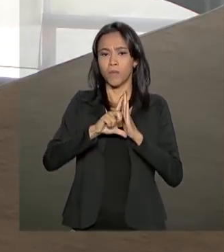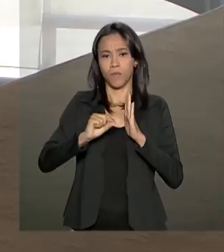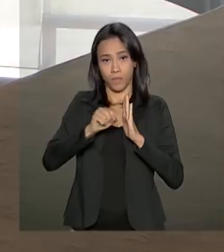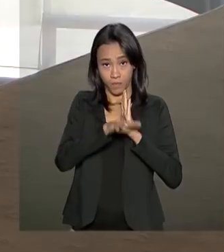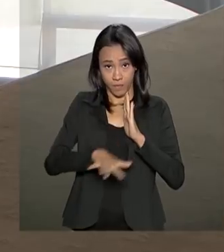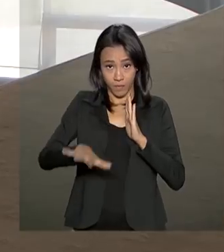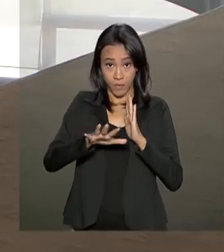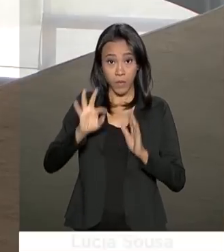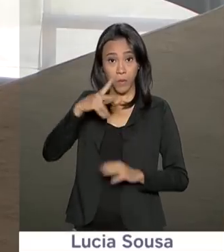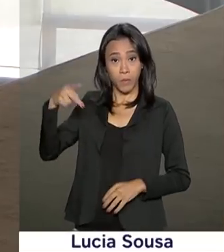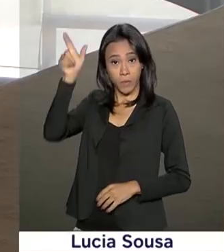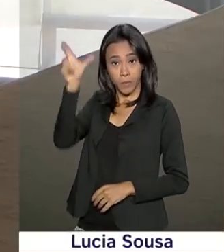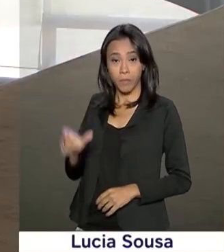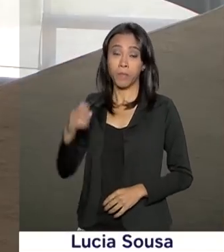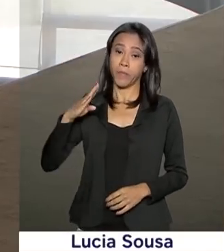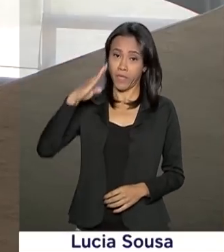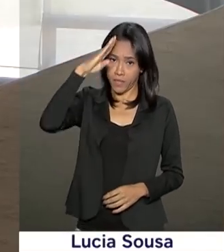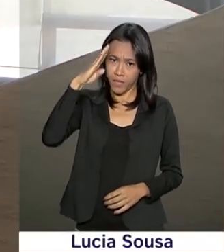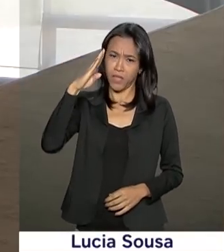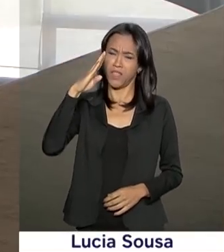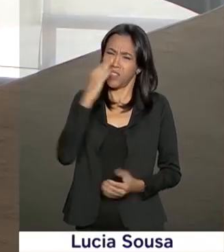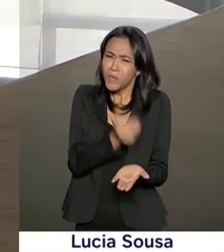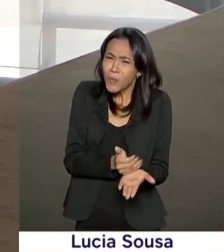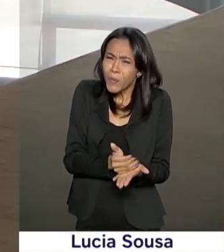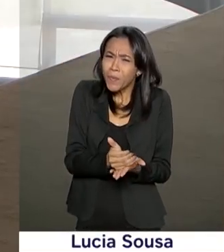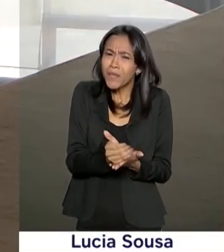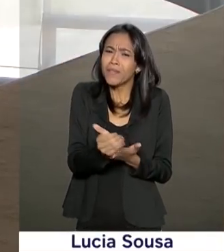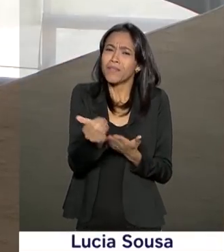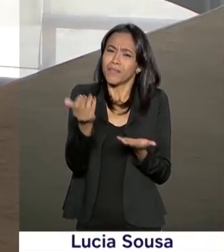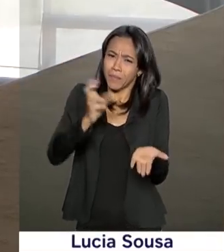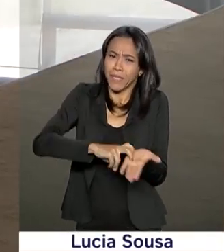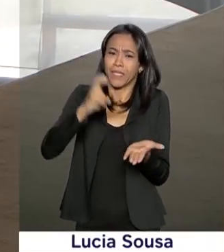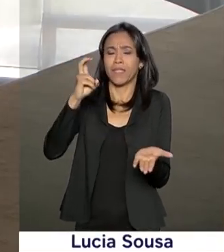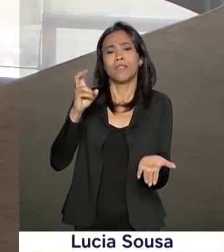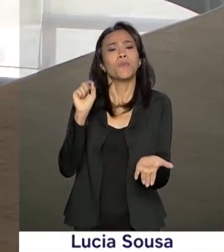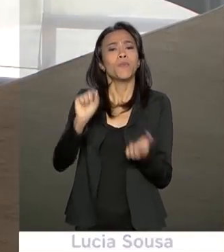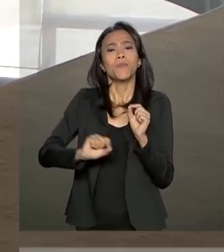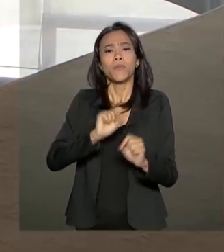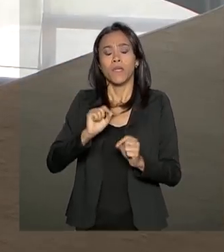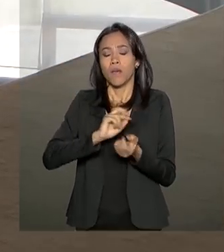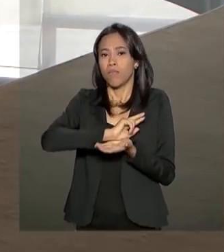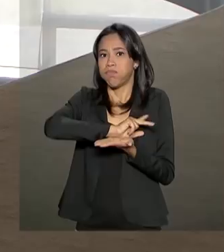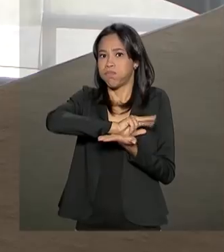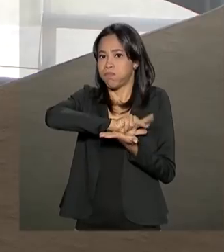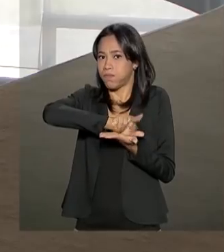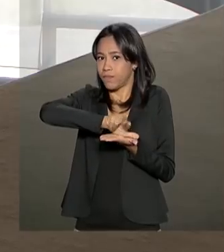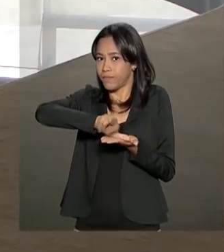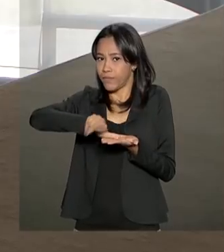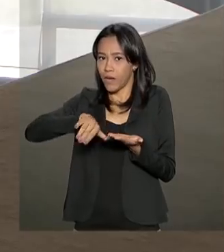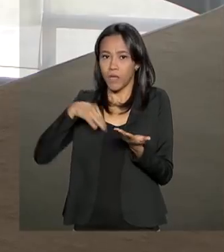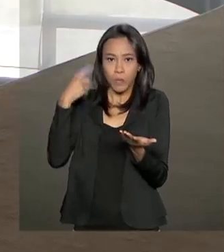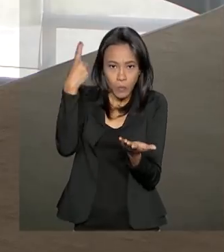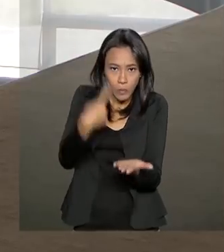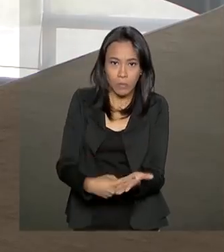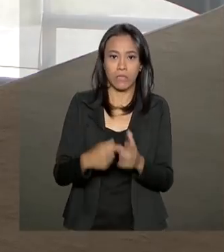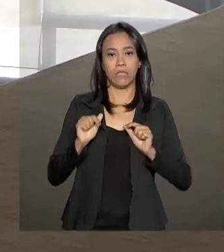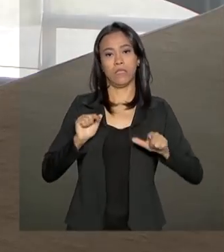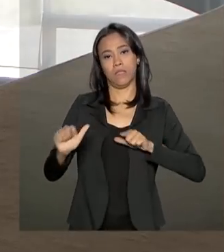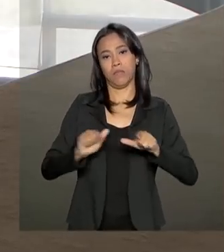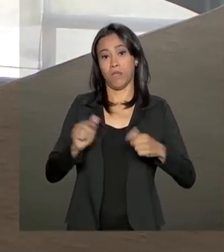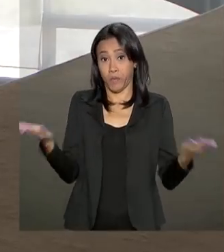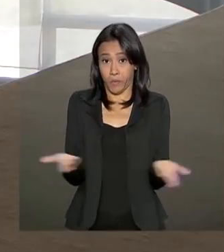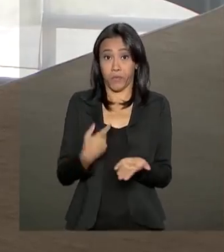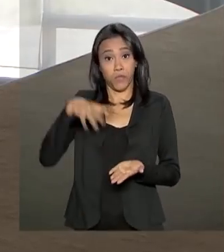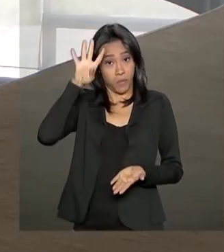presidente Jair Bolsonaro segue desde o início da manhã com uma agenda cheia de compromissos nesta quarta-feira. Neste